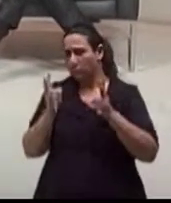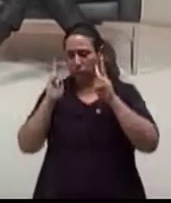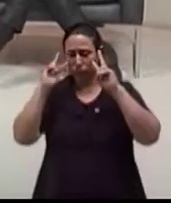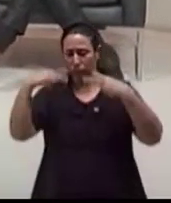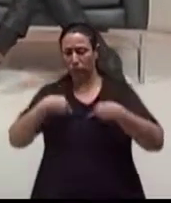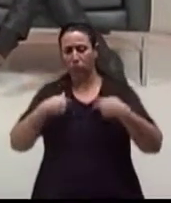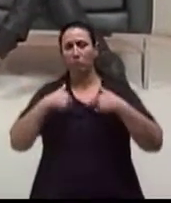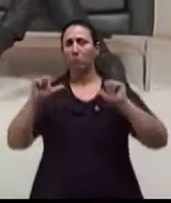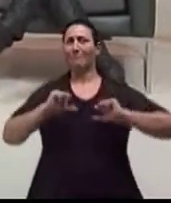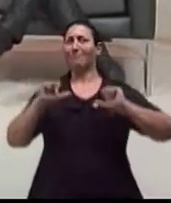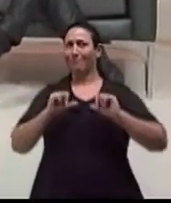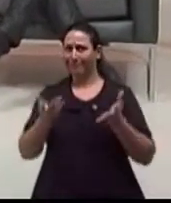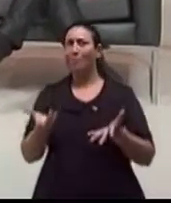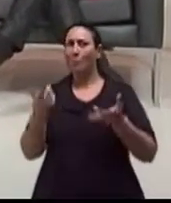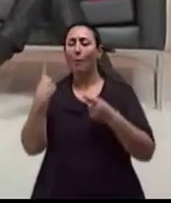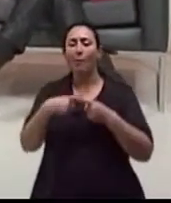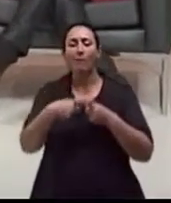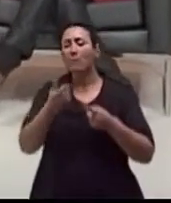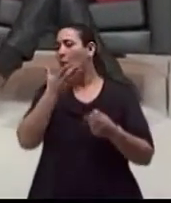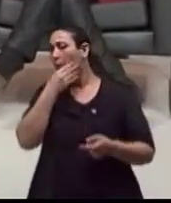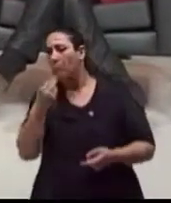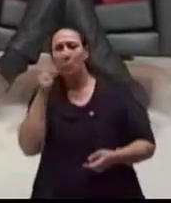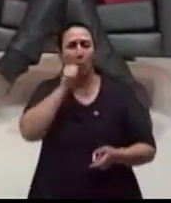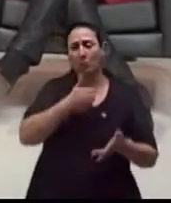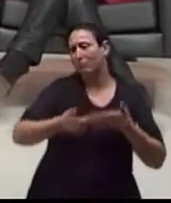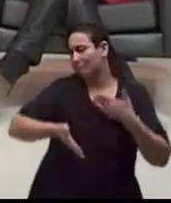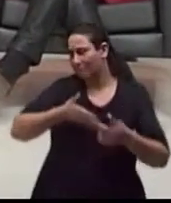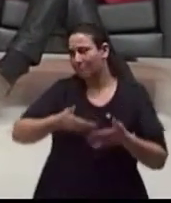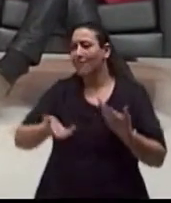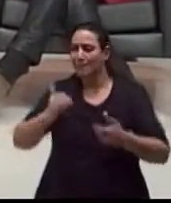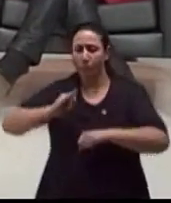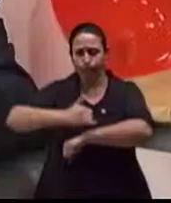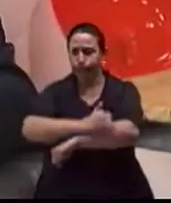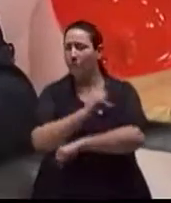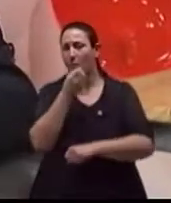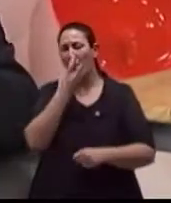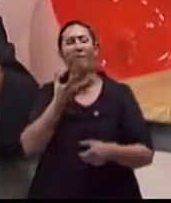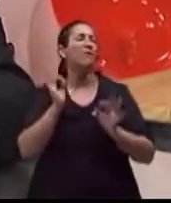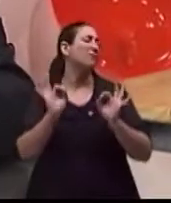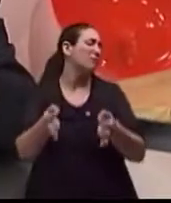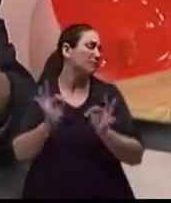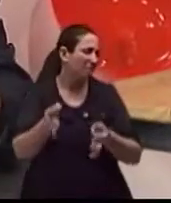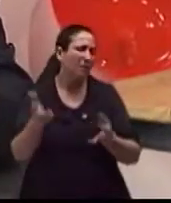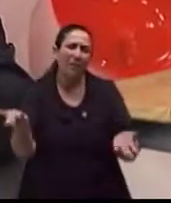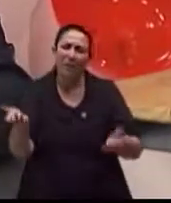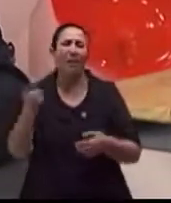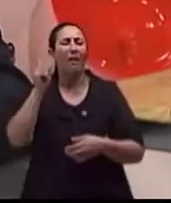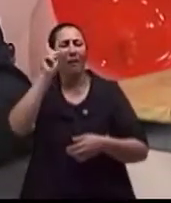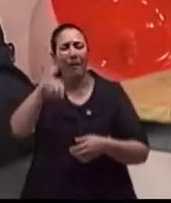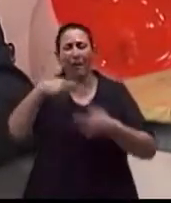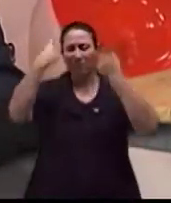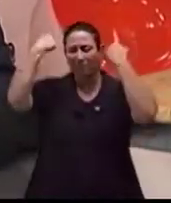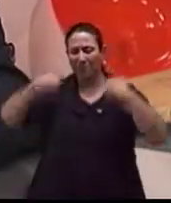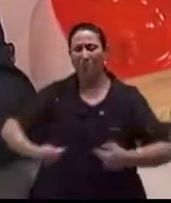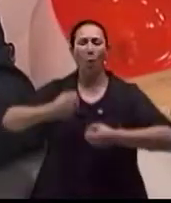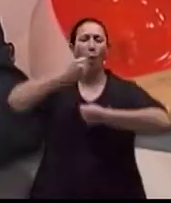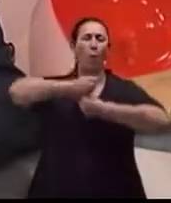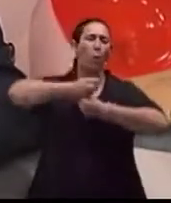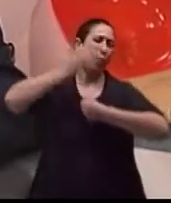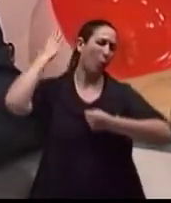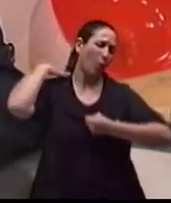como um todo. Exato. Sejam homens ou mulheres. Com certeza. Articulações, joelho, tornozelo, coluna,